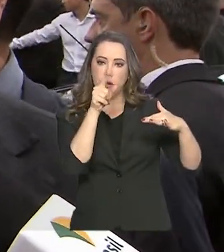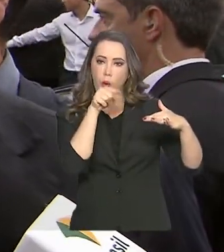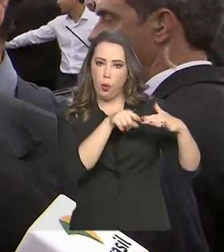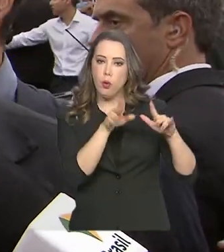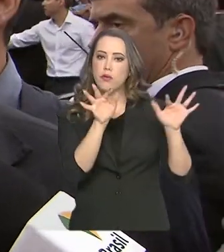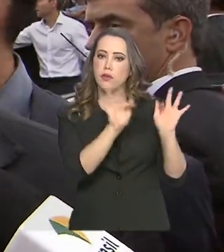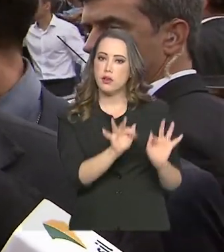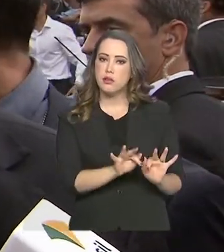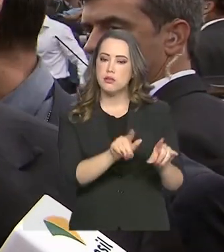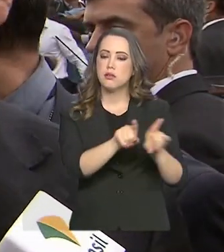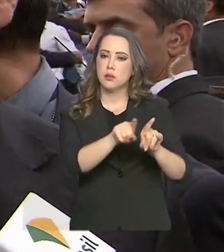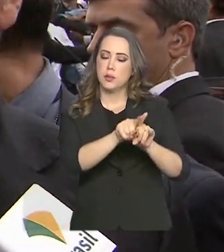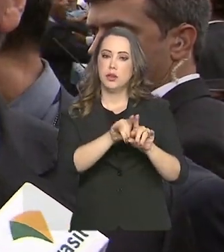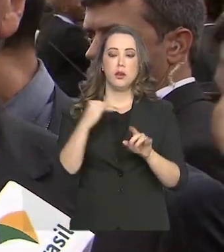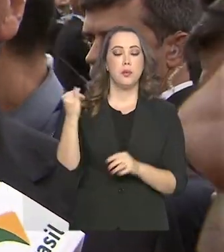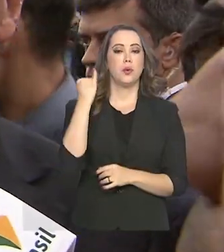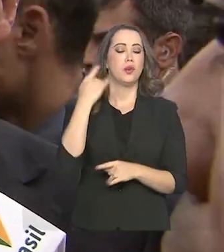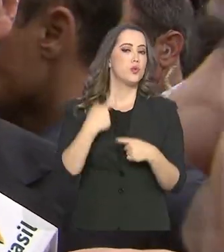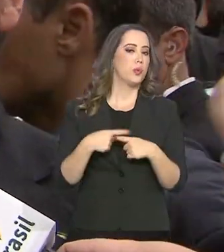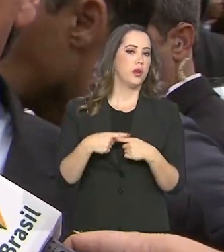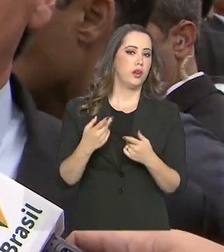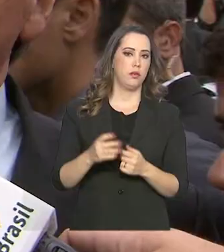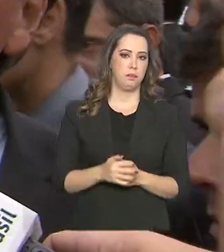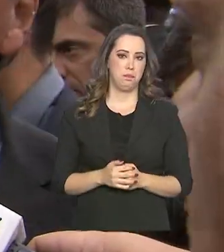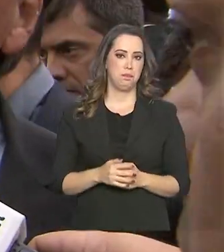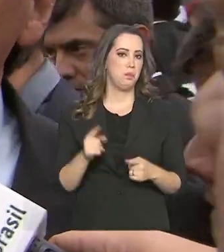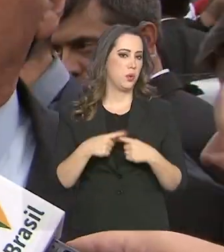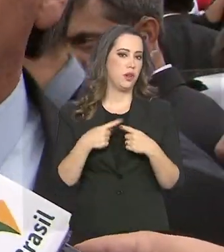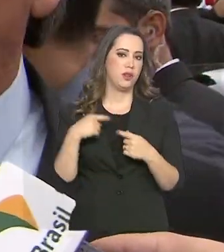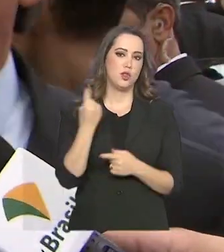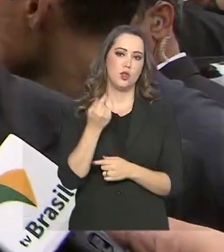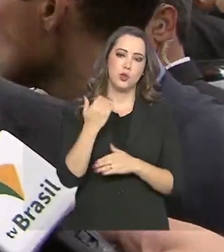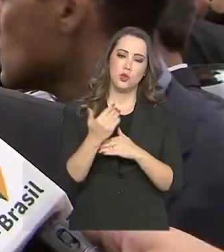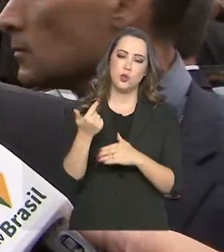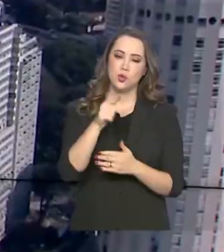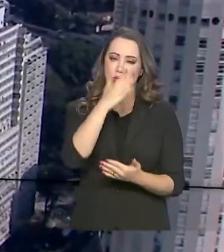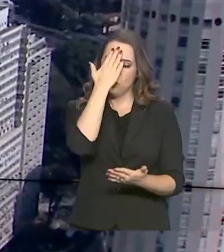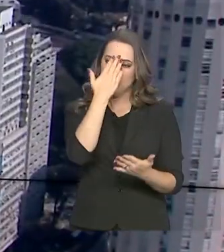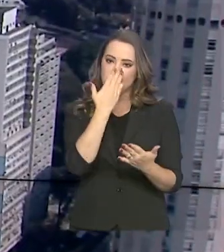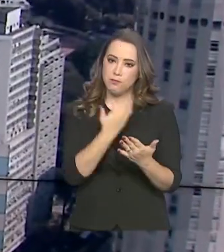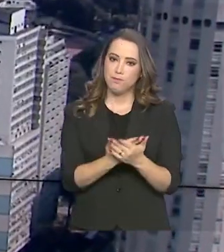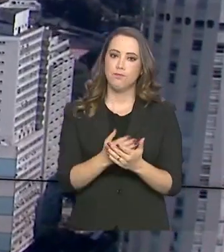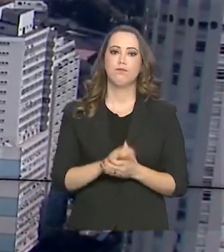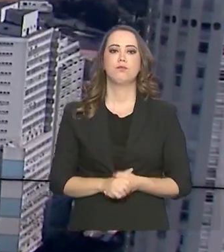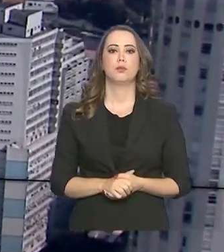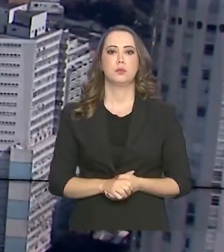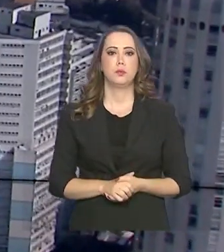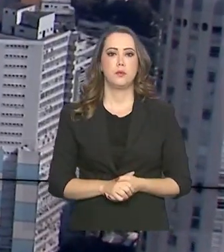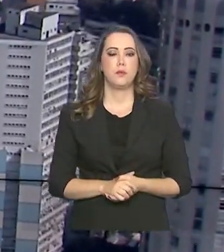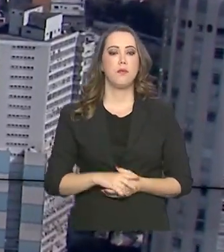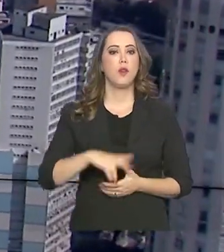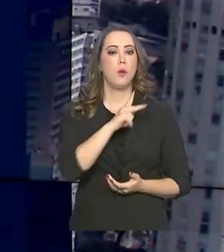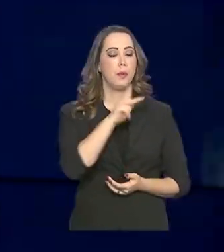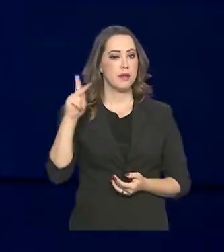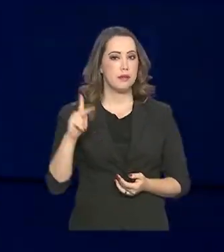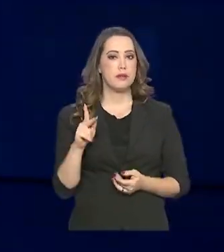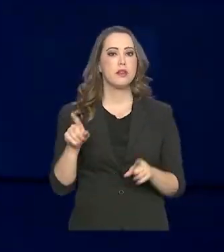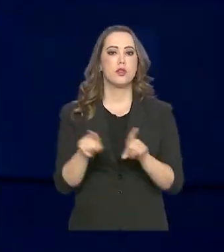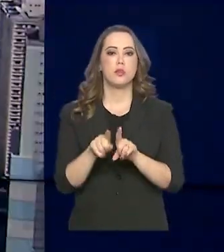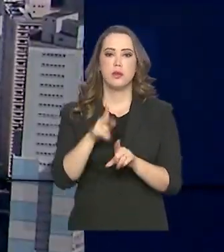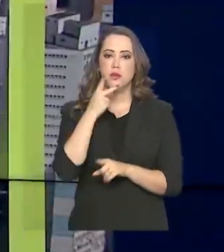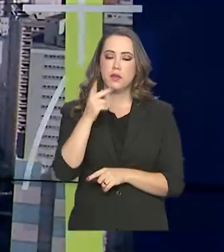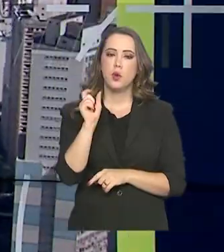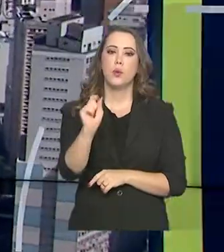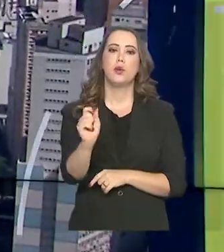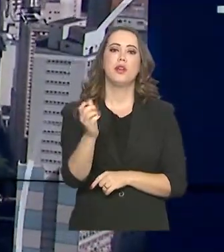A grande importância disso tudo, a grande causa disso tudo, estamos recuperando a confiança. O presidente aproveitou para dizer